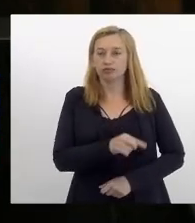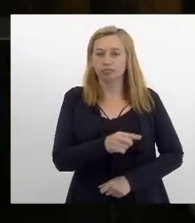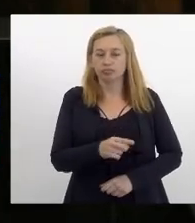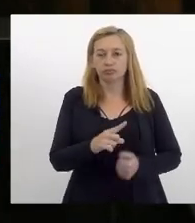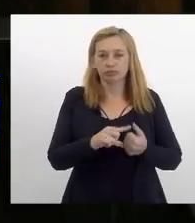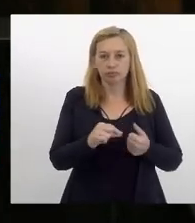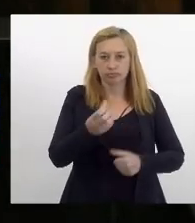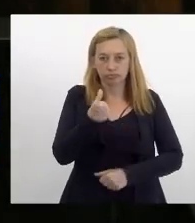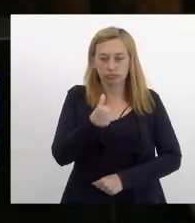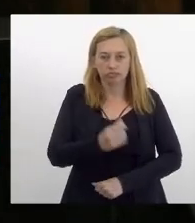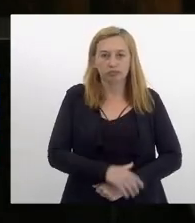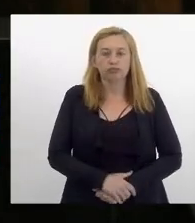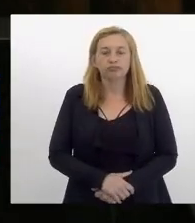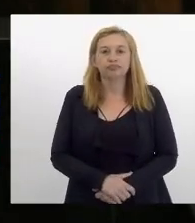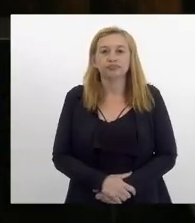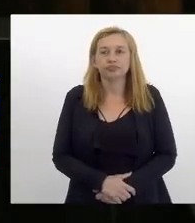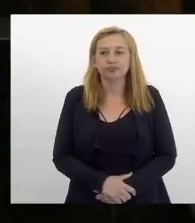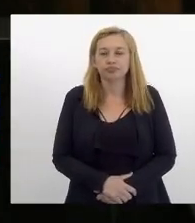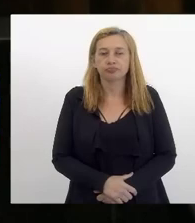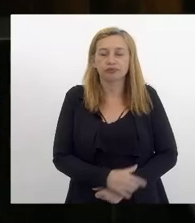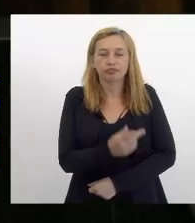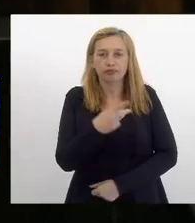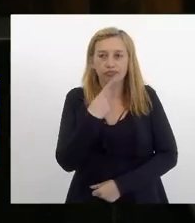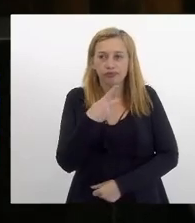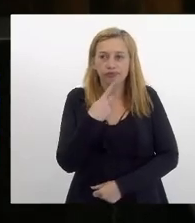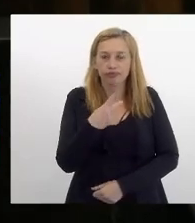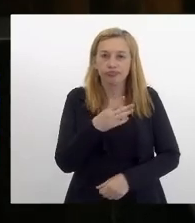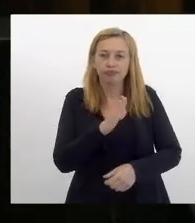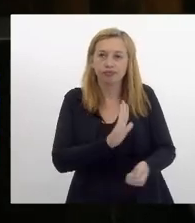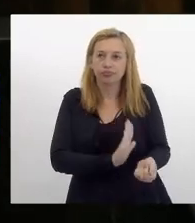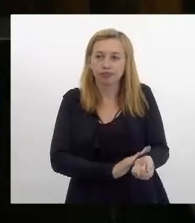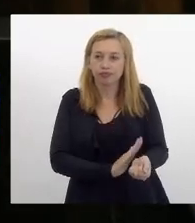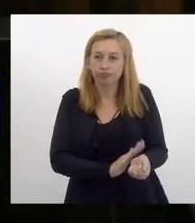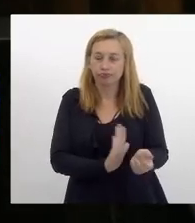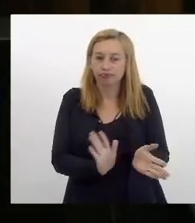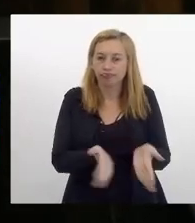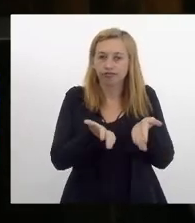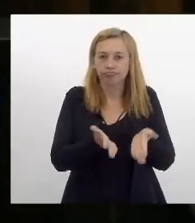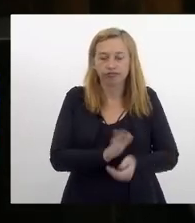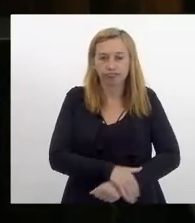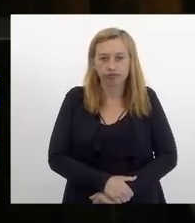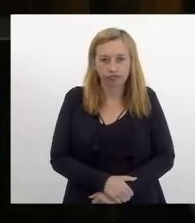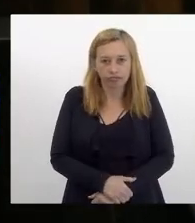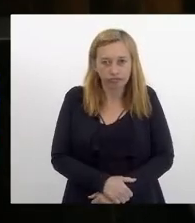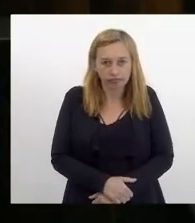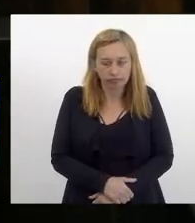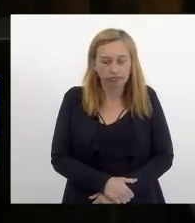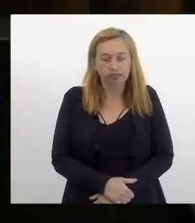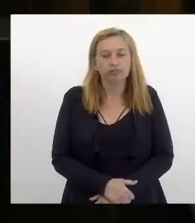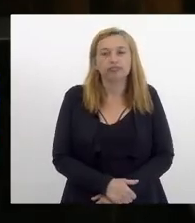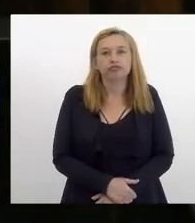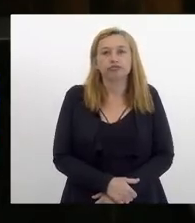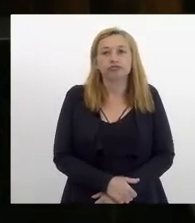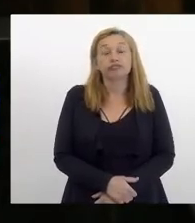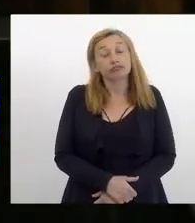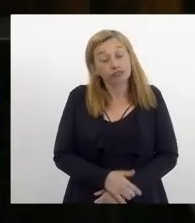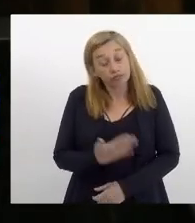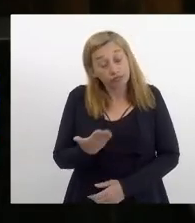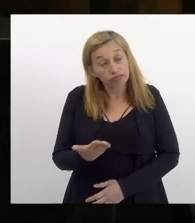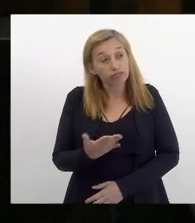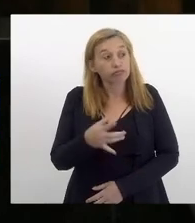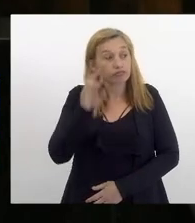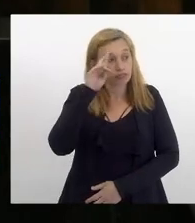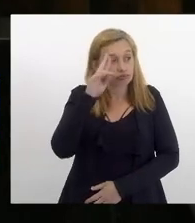sexto alegando o vício de iniciativa e aí senhora